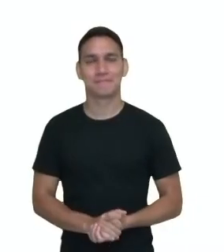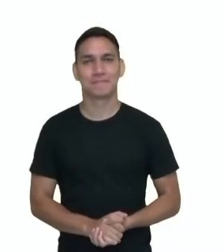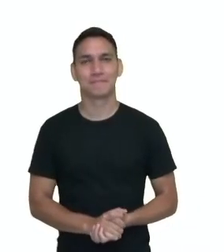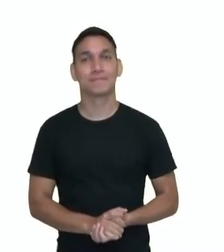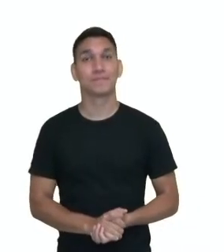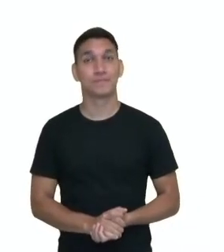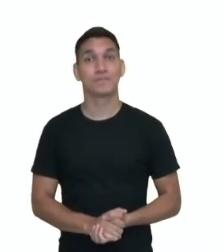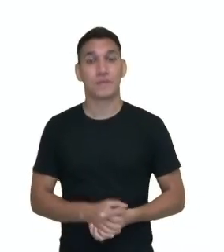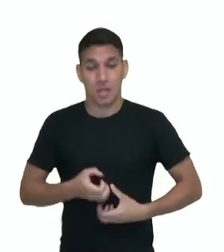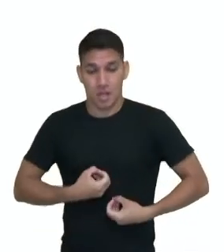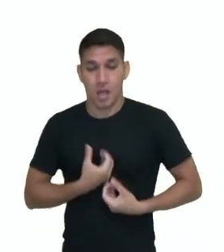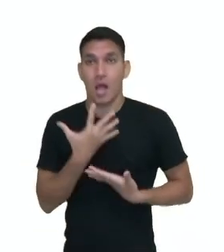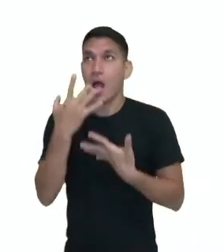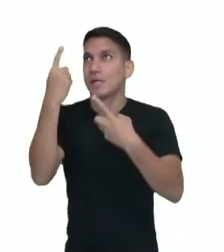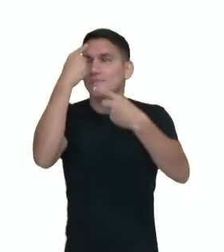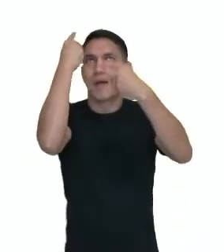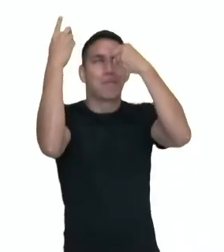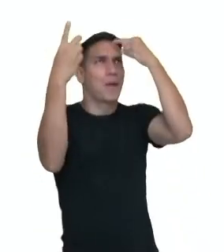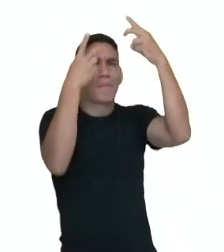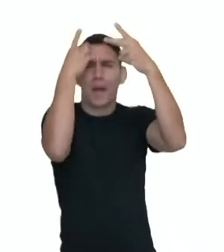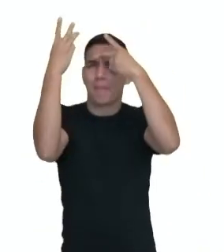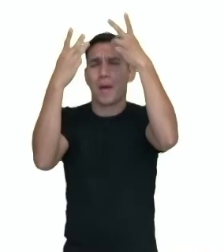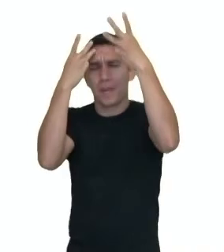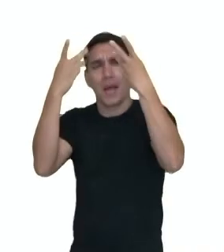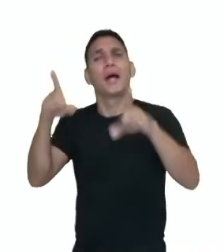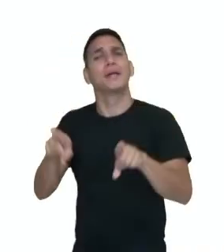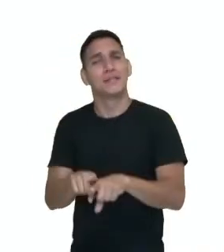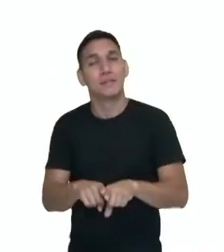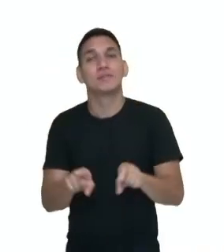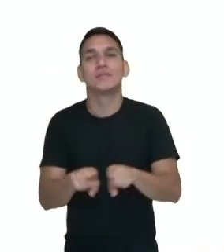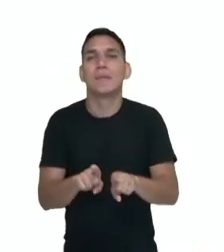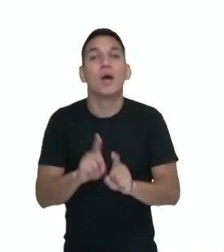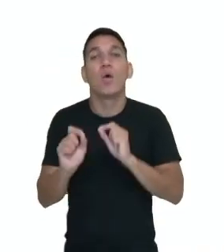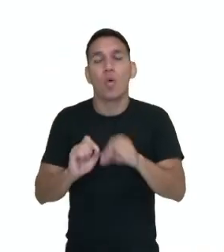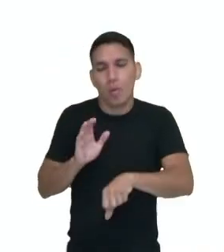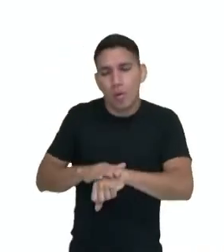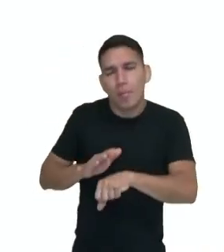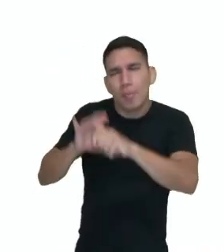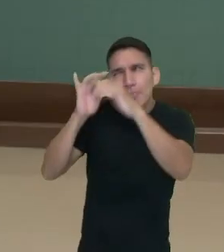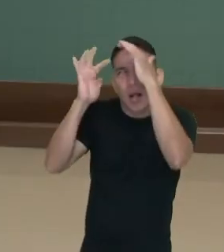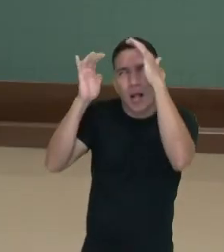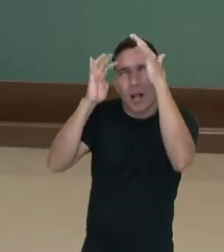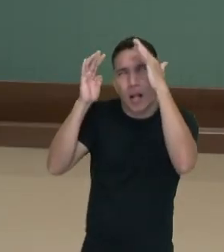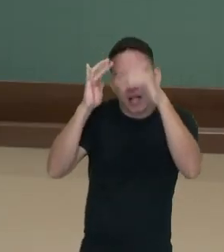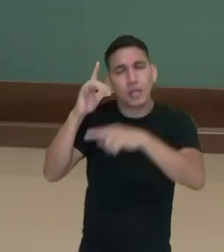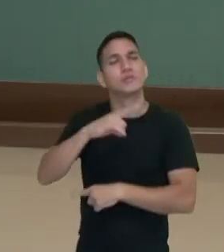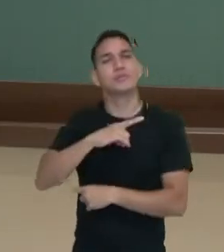Ela libera a criatividade, a criação, a reflexão.